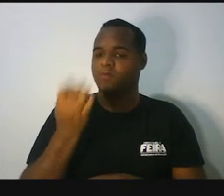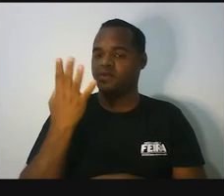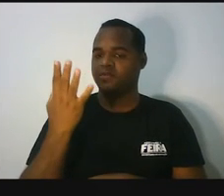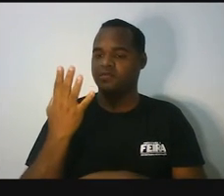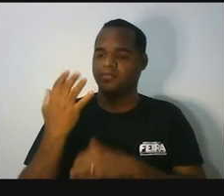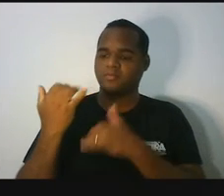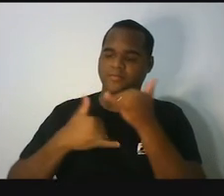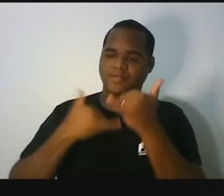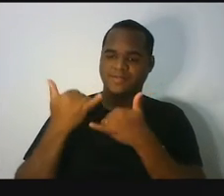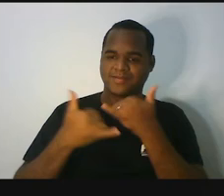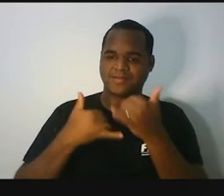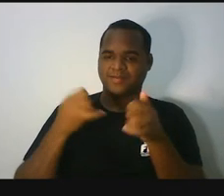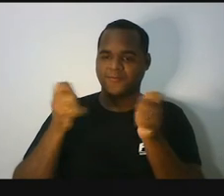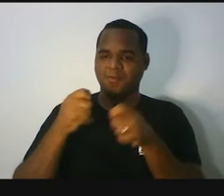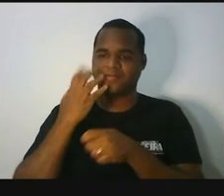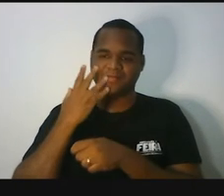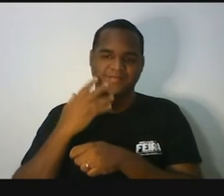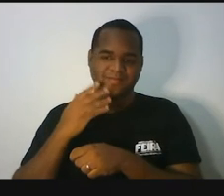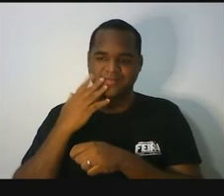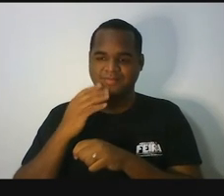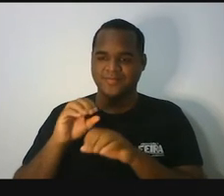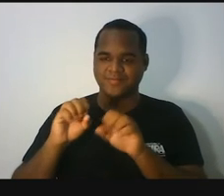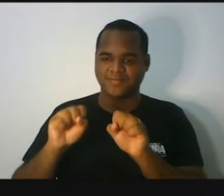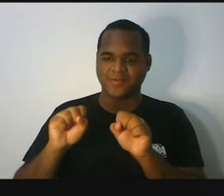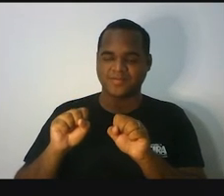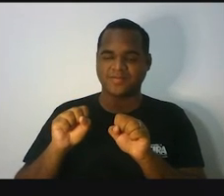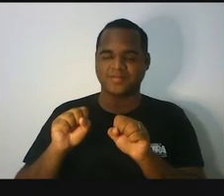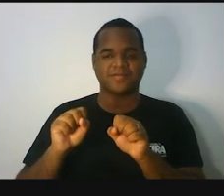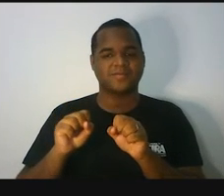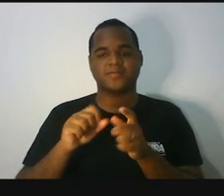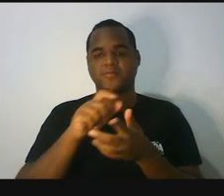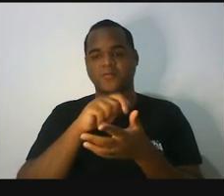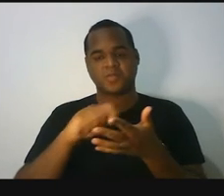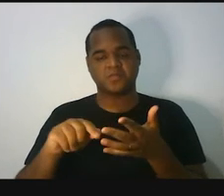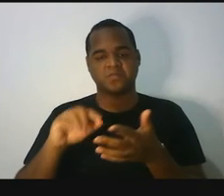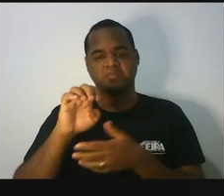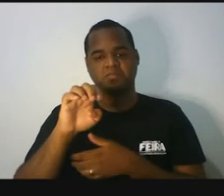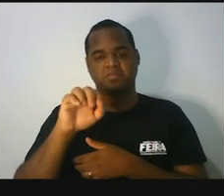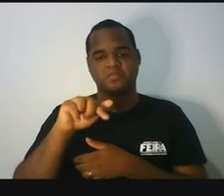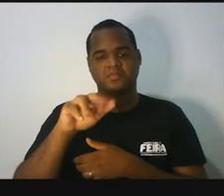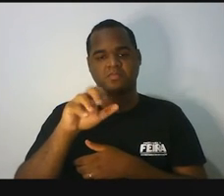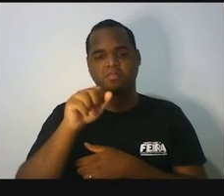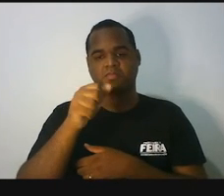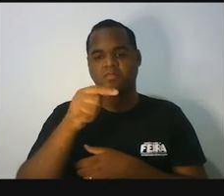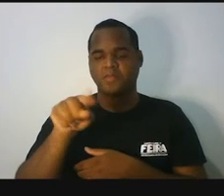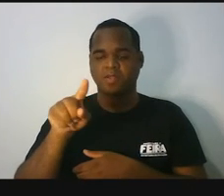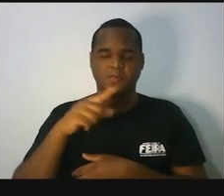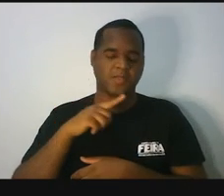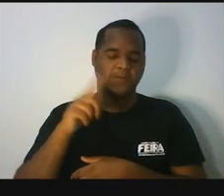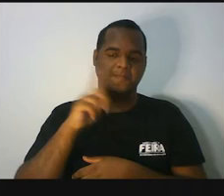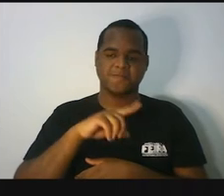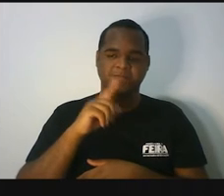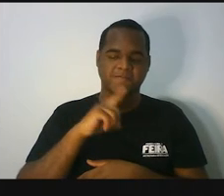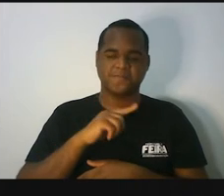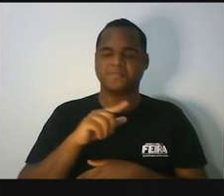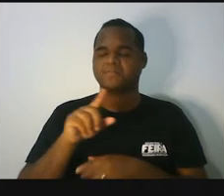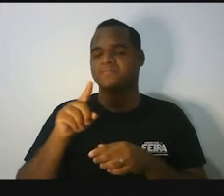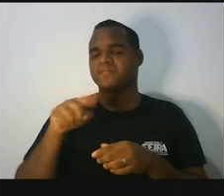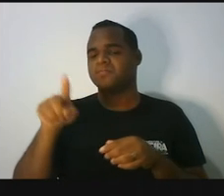infantil? Vamos escrever isso através de uma equação. Tá bom? Então vamos pensar assim.